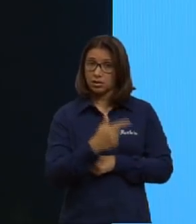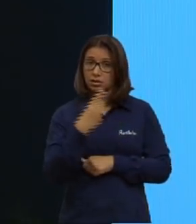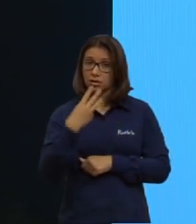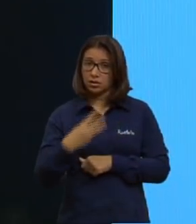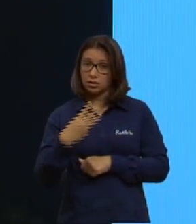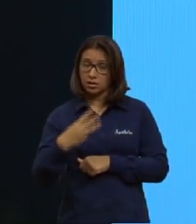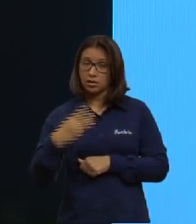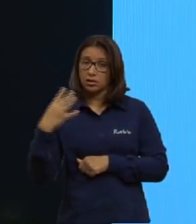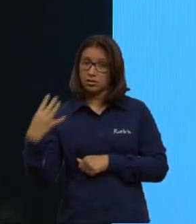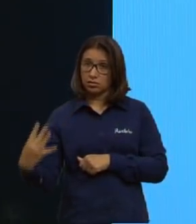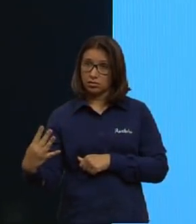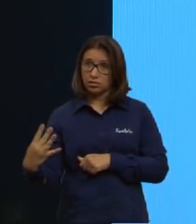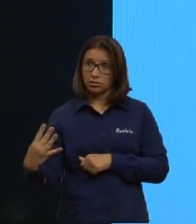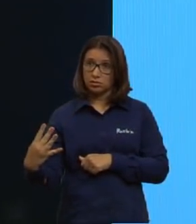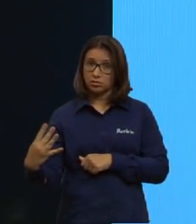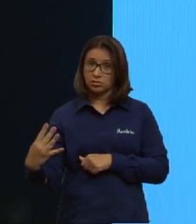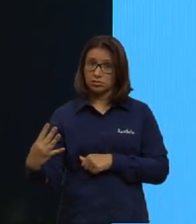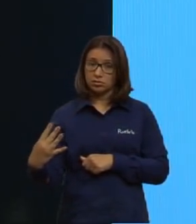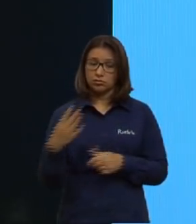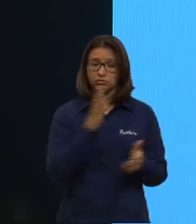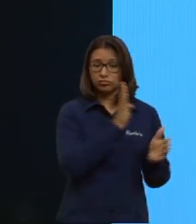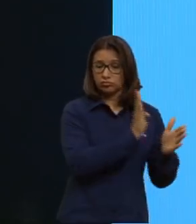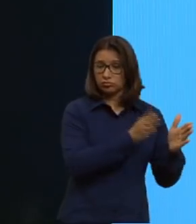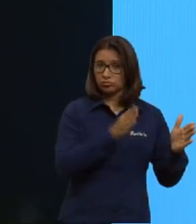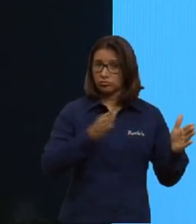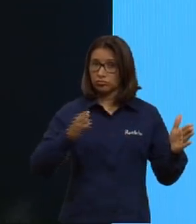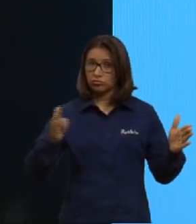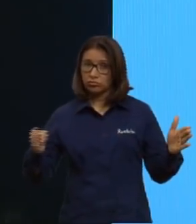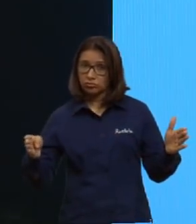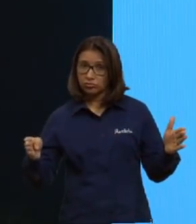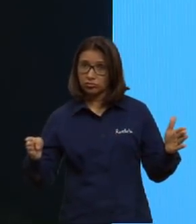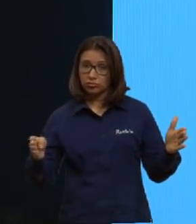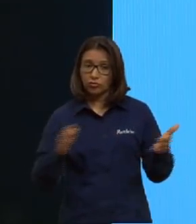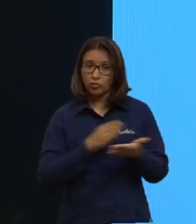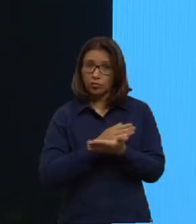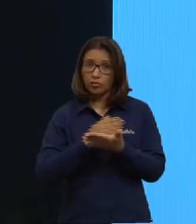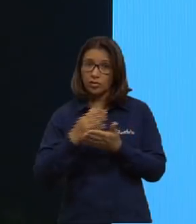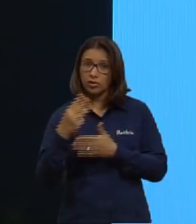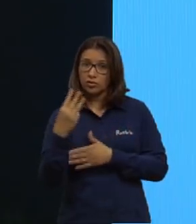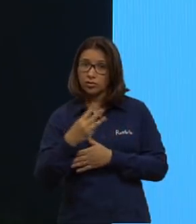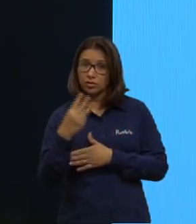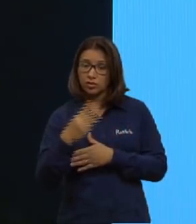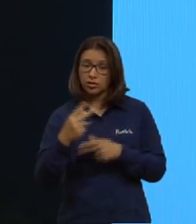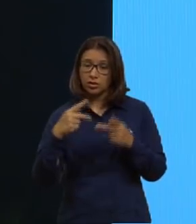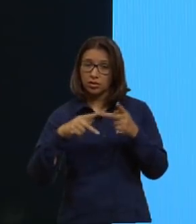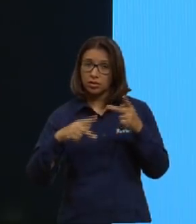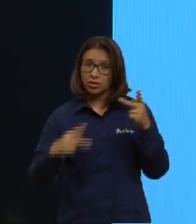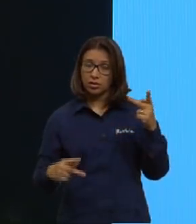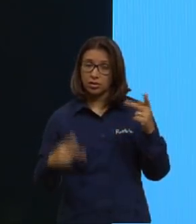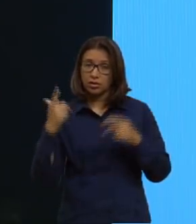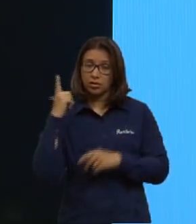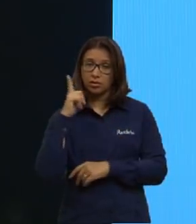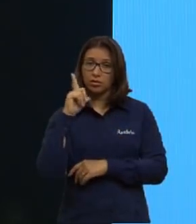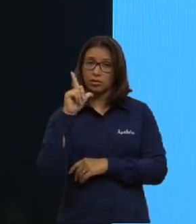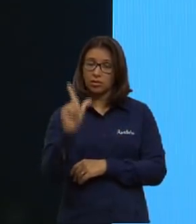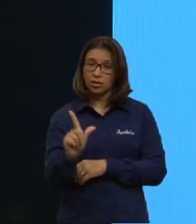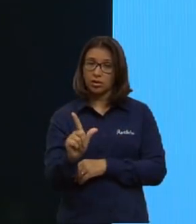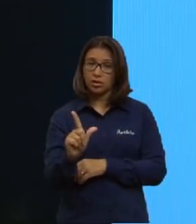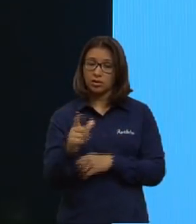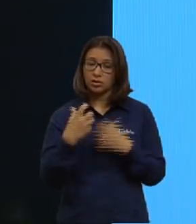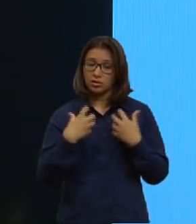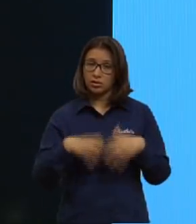terceiro e quarto. A partir do terceiro, essa proteína já consegue desempenhar suas